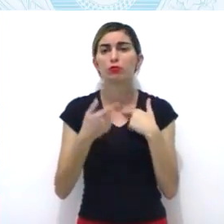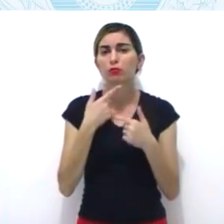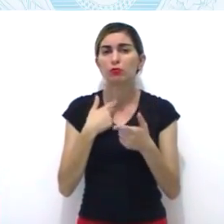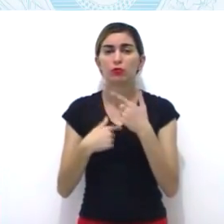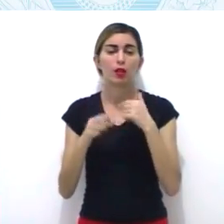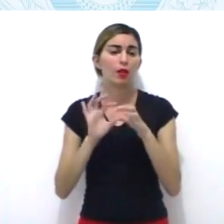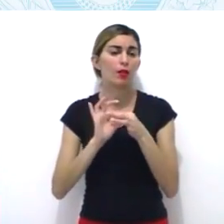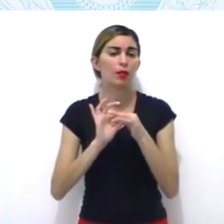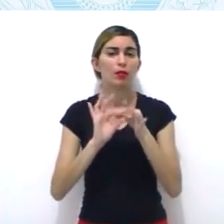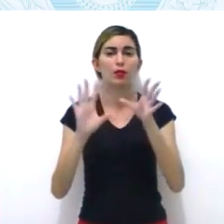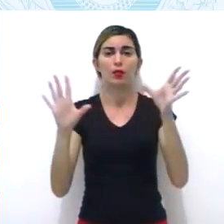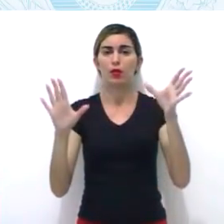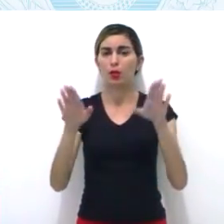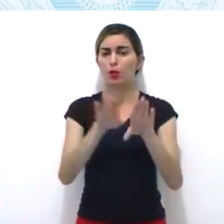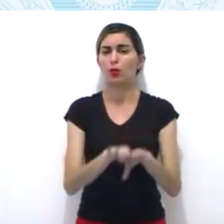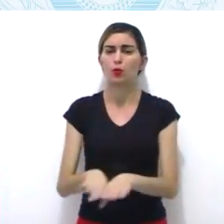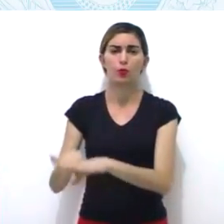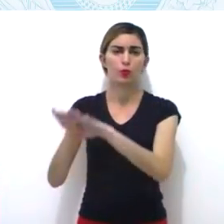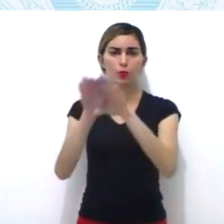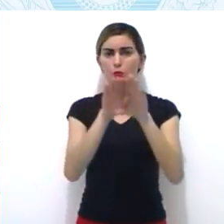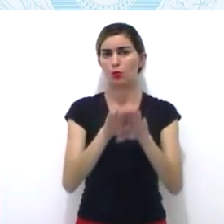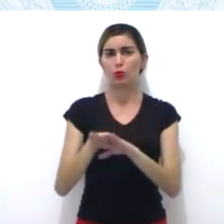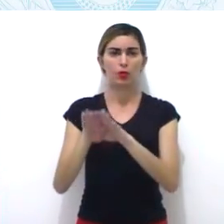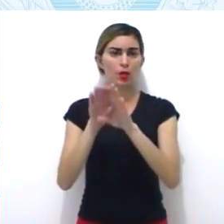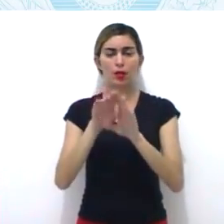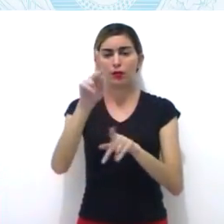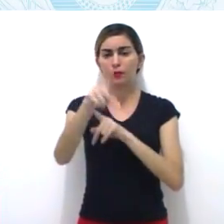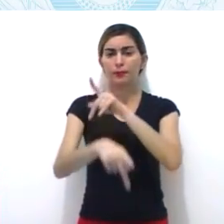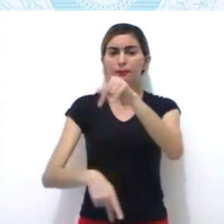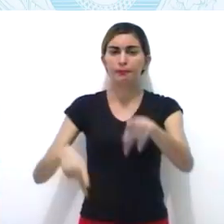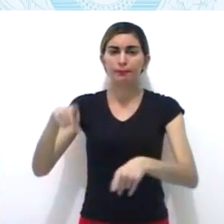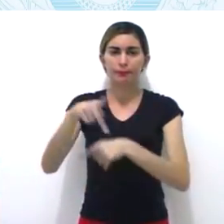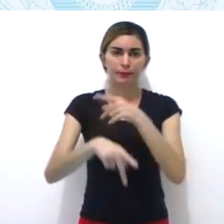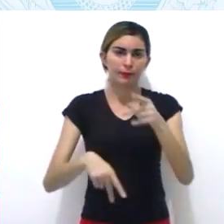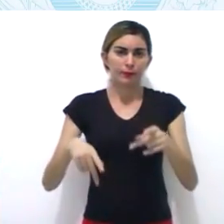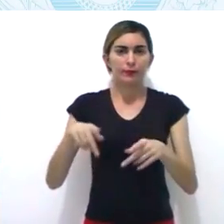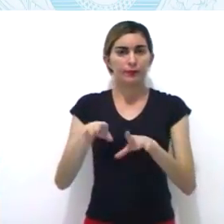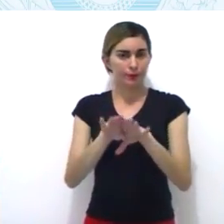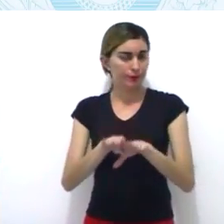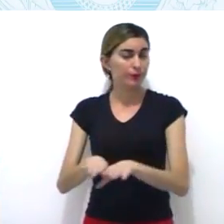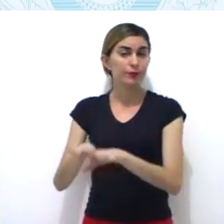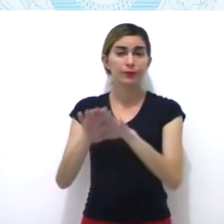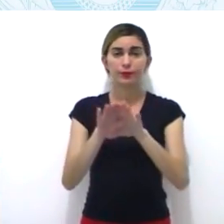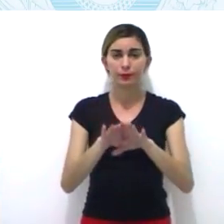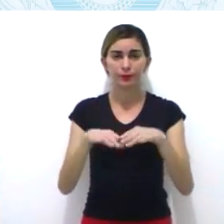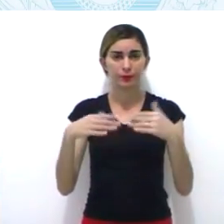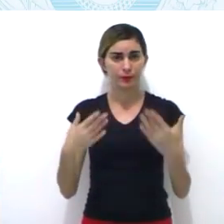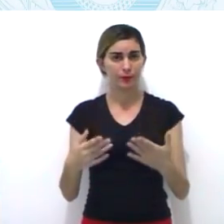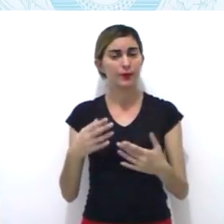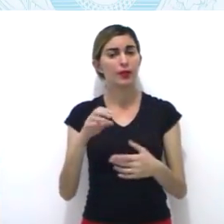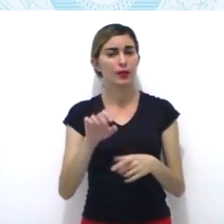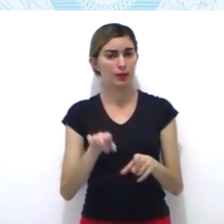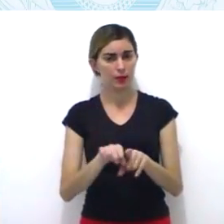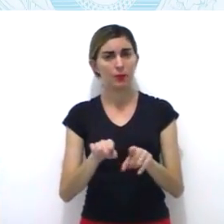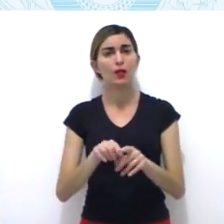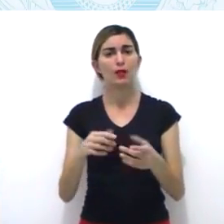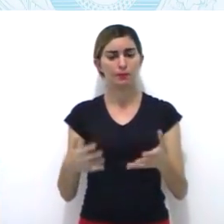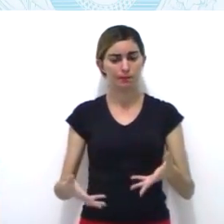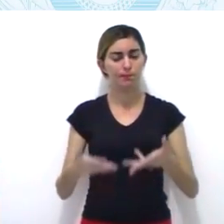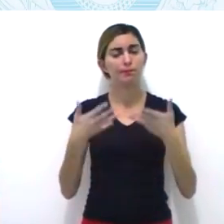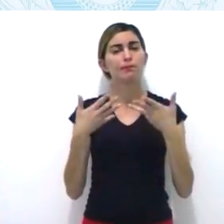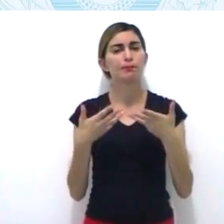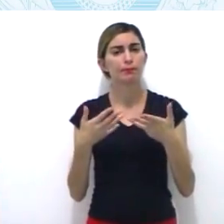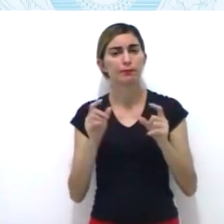amplamente favoráveis à abolição dos privilégios sociais e da escravidão.